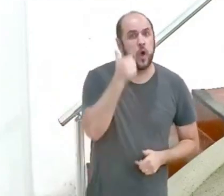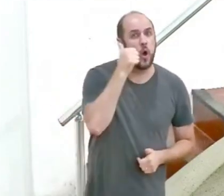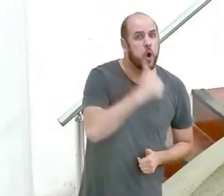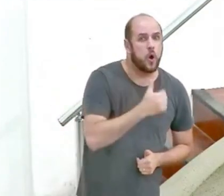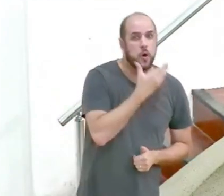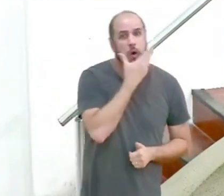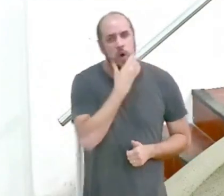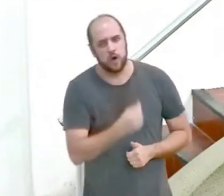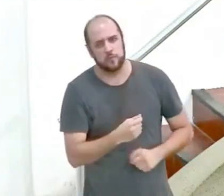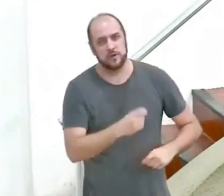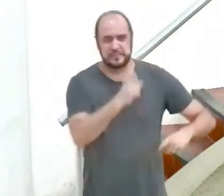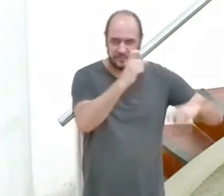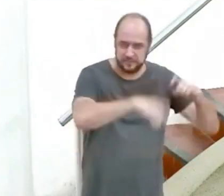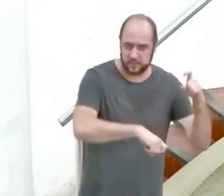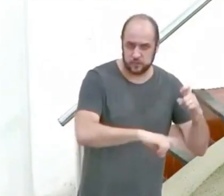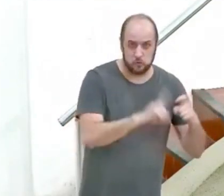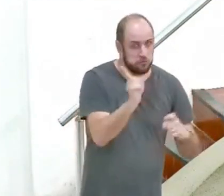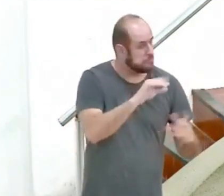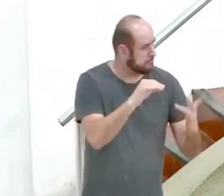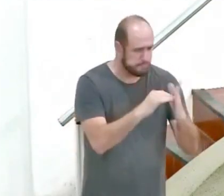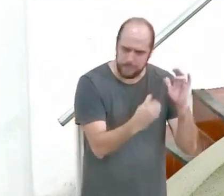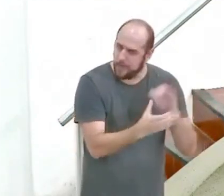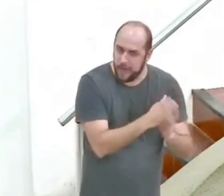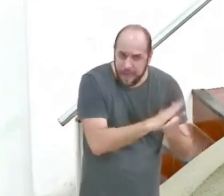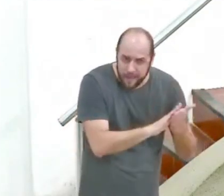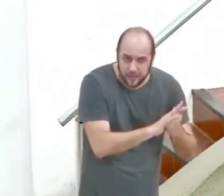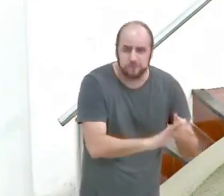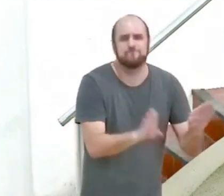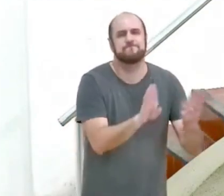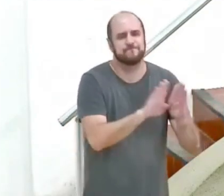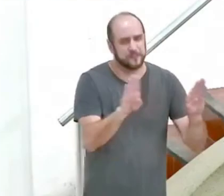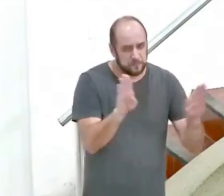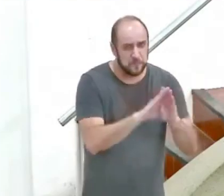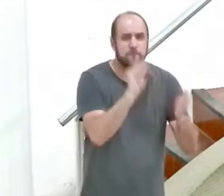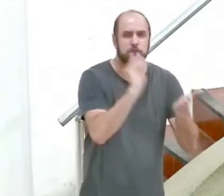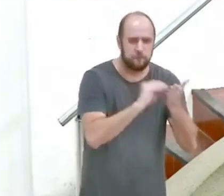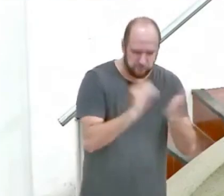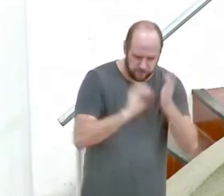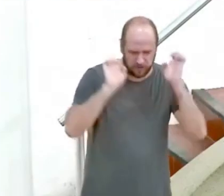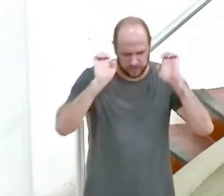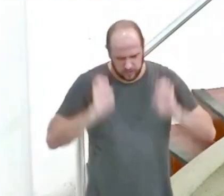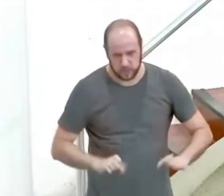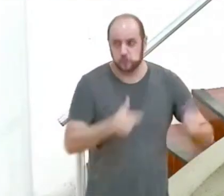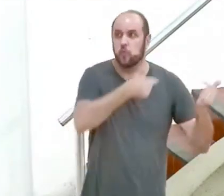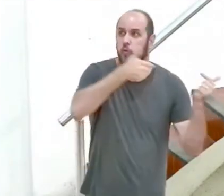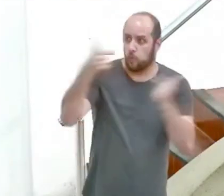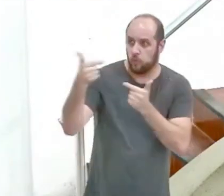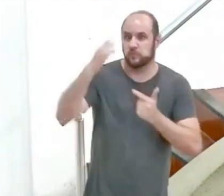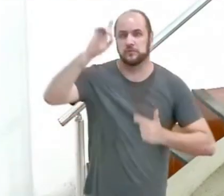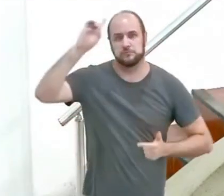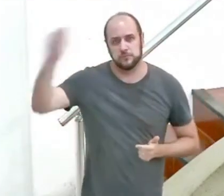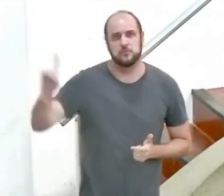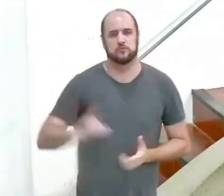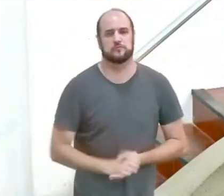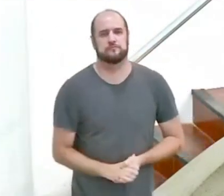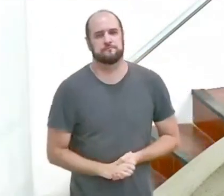que não sejam casados é imoral e pecaminosa. Uma ofensa a Deus.